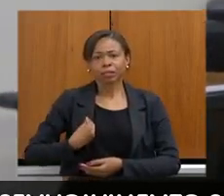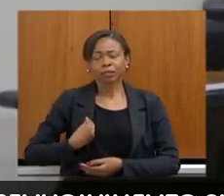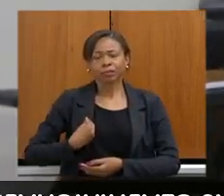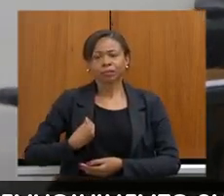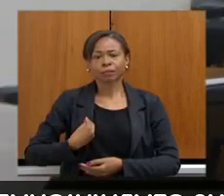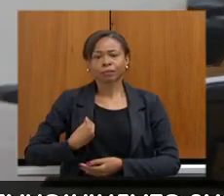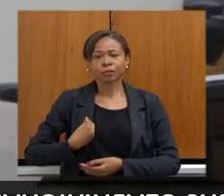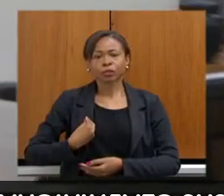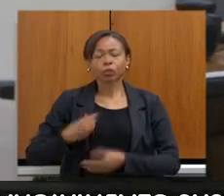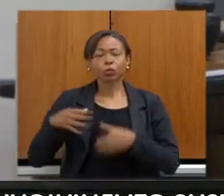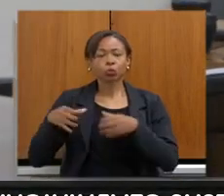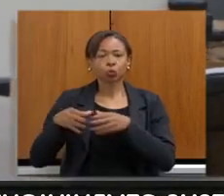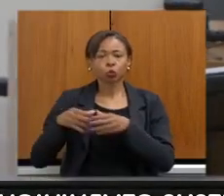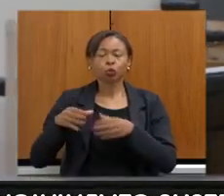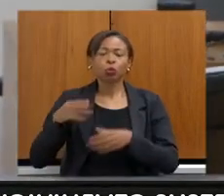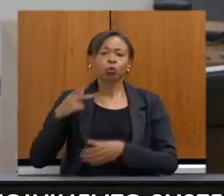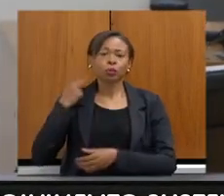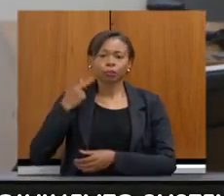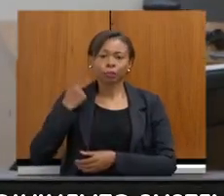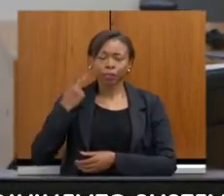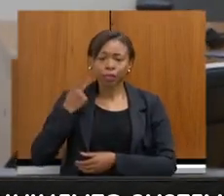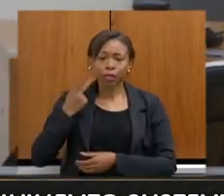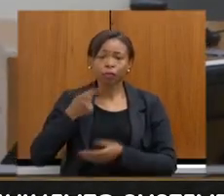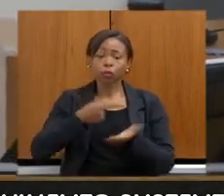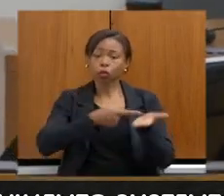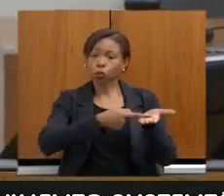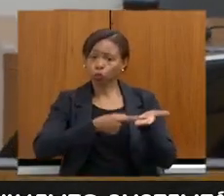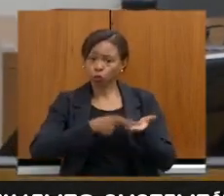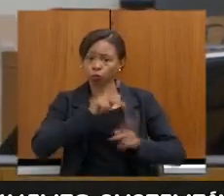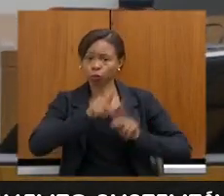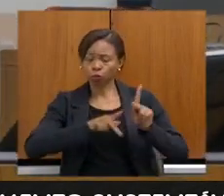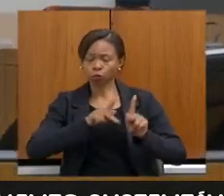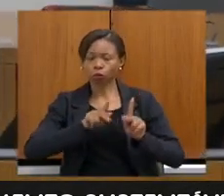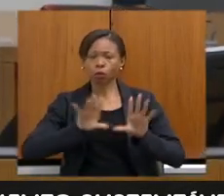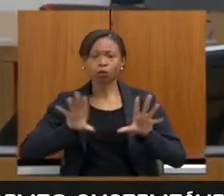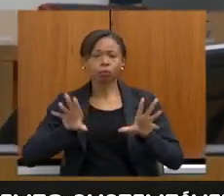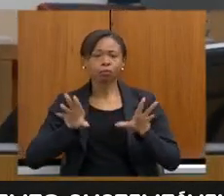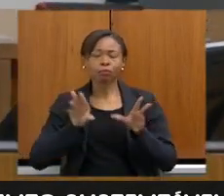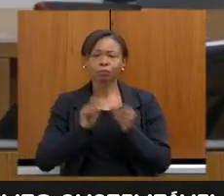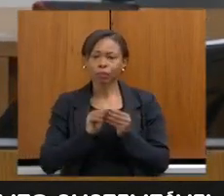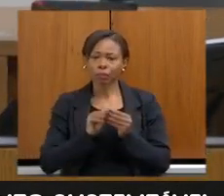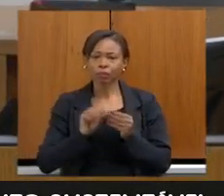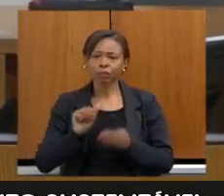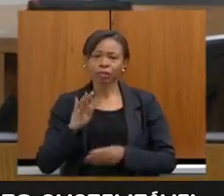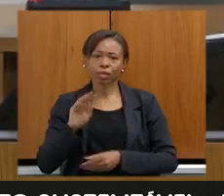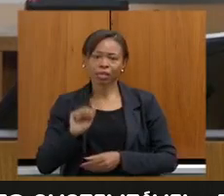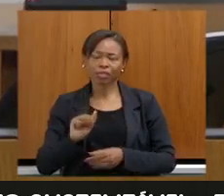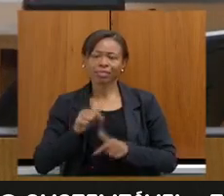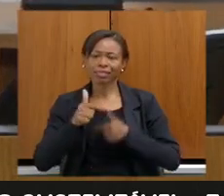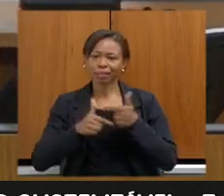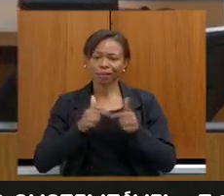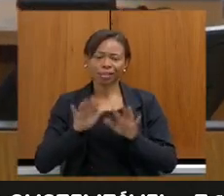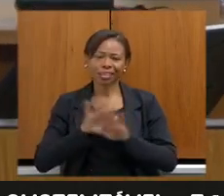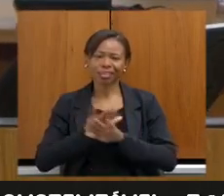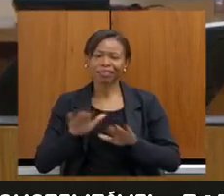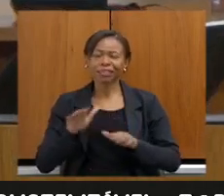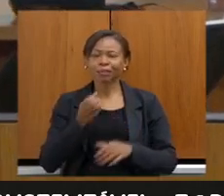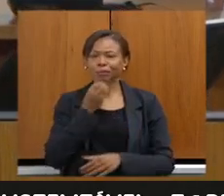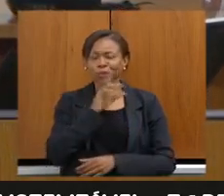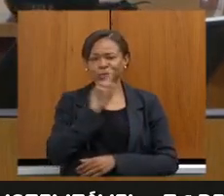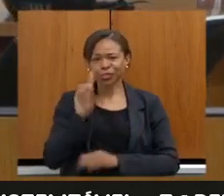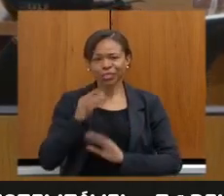dos parlamentares, convidados e público, determina a lavatura da ata e encerro os trabalhos. Bom dia a todos.